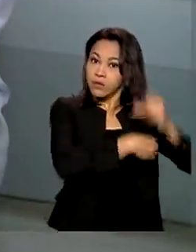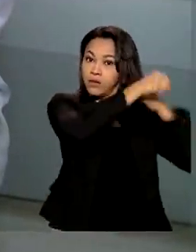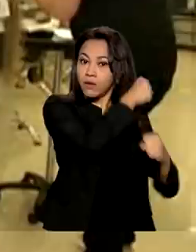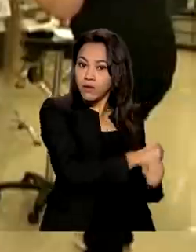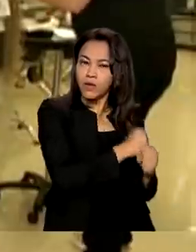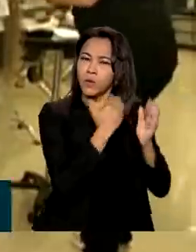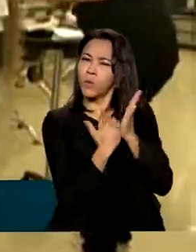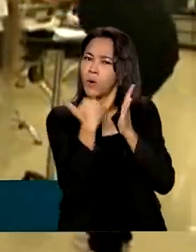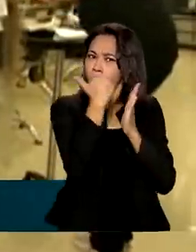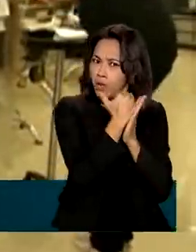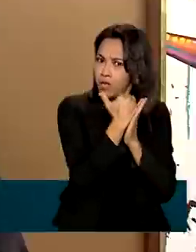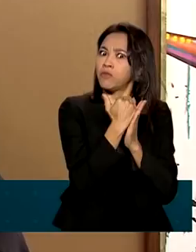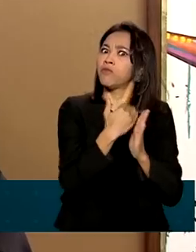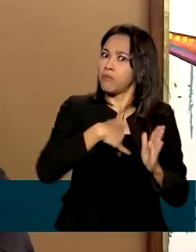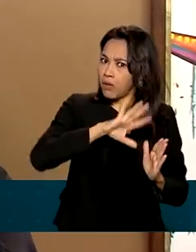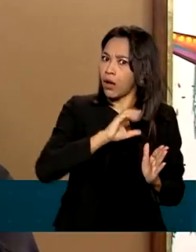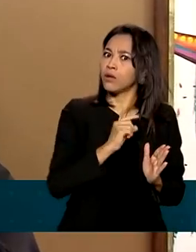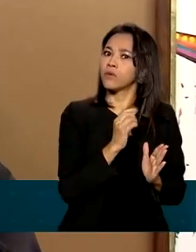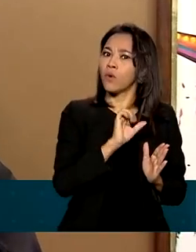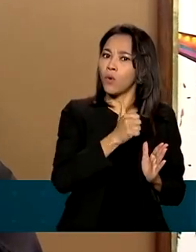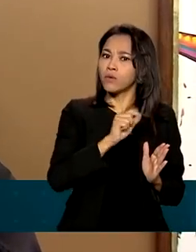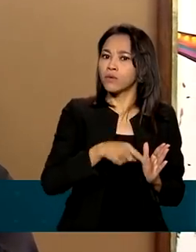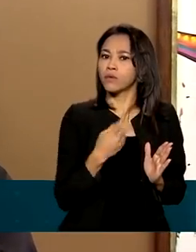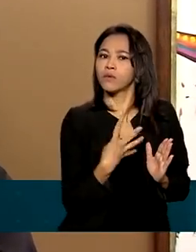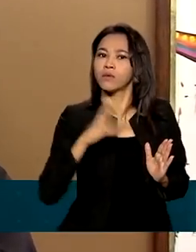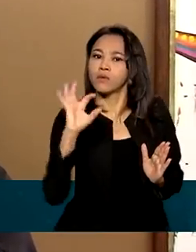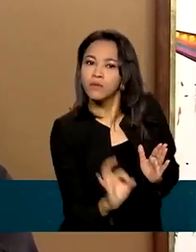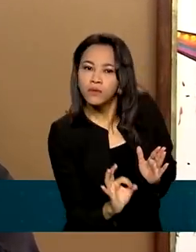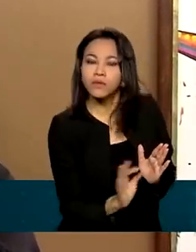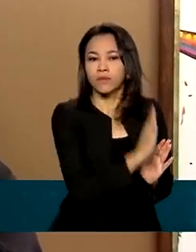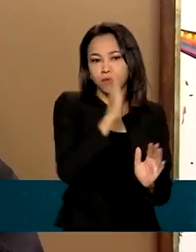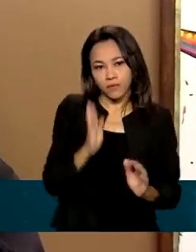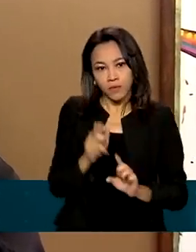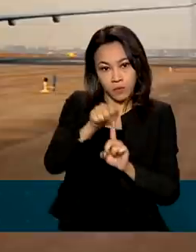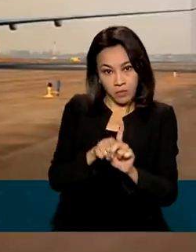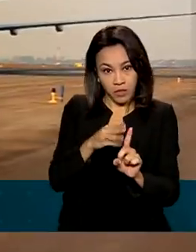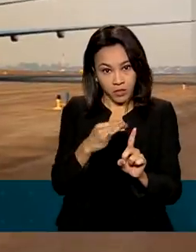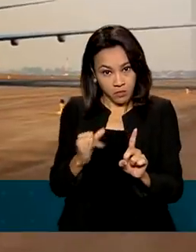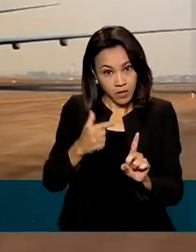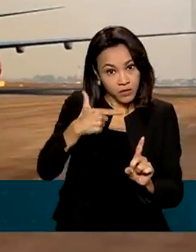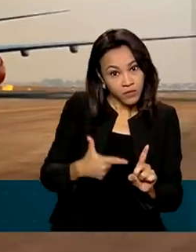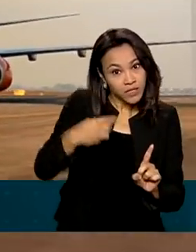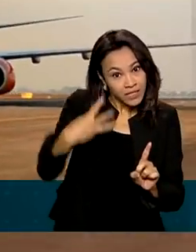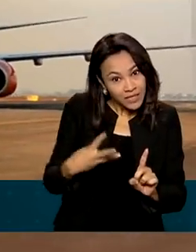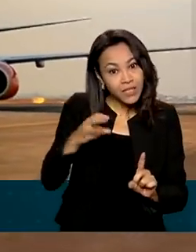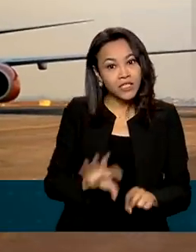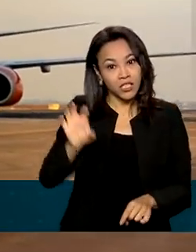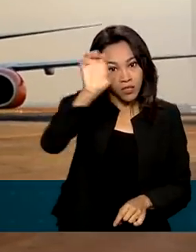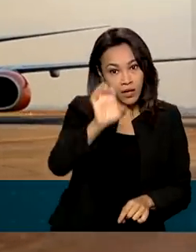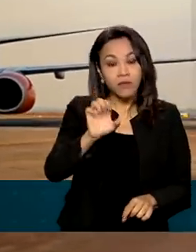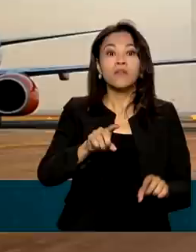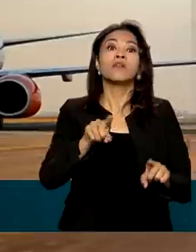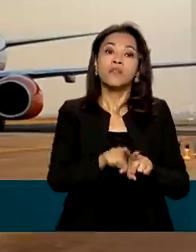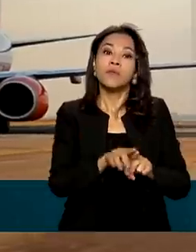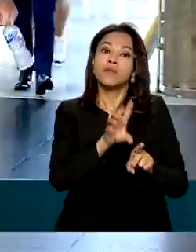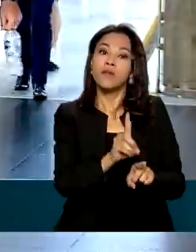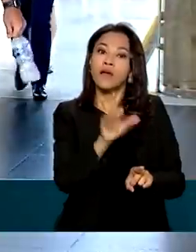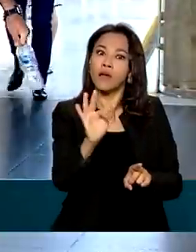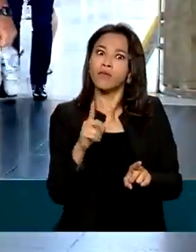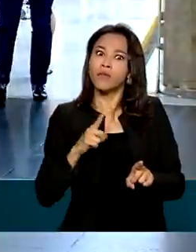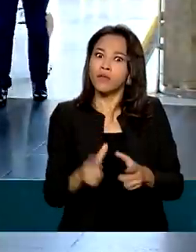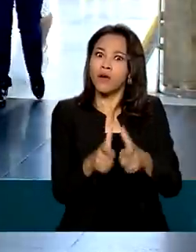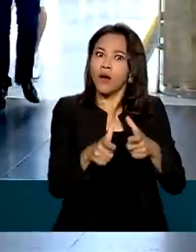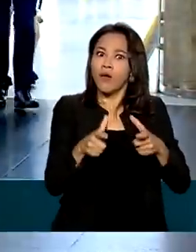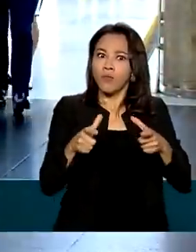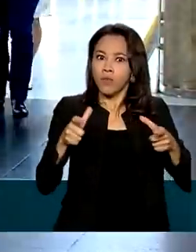aumento foi ainda maior, de 11,4%. Em março, 23 estados mais o Distrito Federal apresentaram ampliação